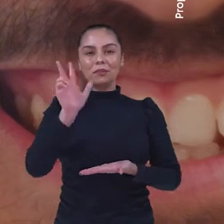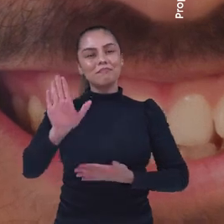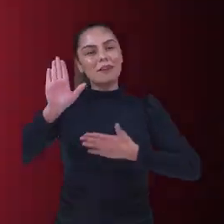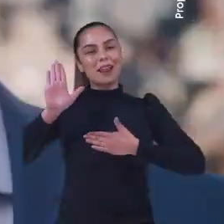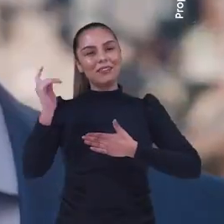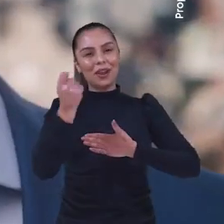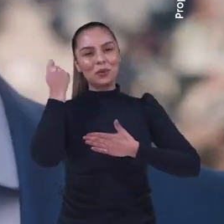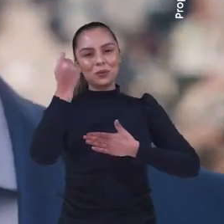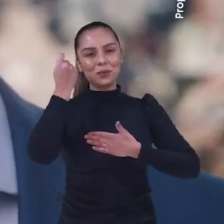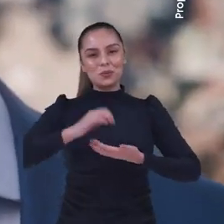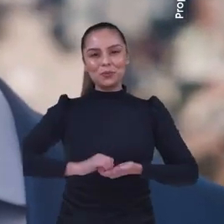valorizado é palavra de gaúcho